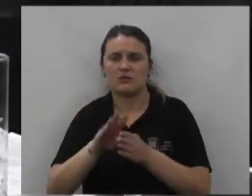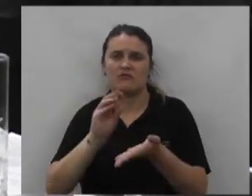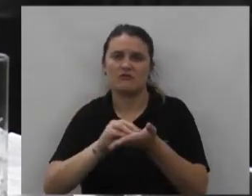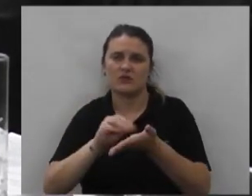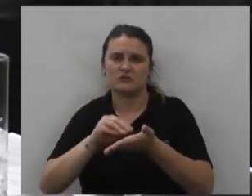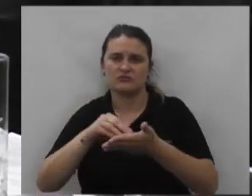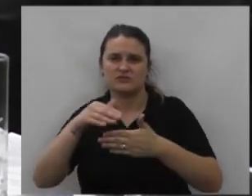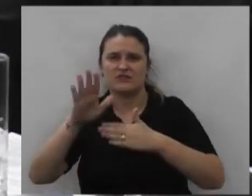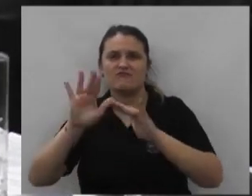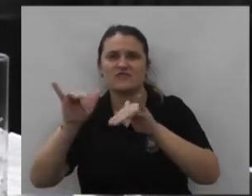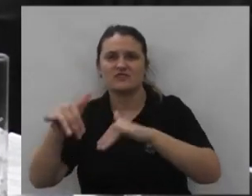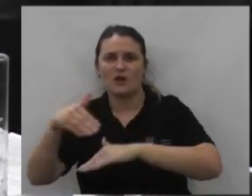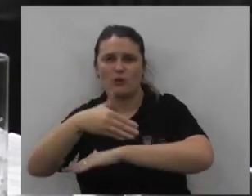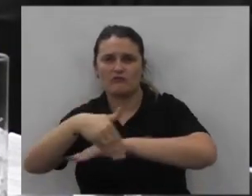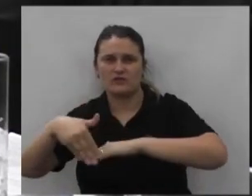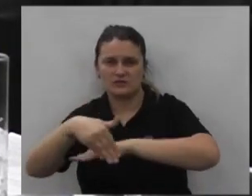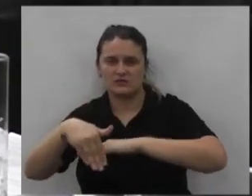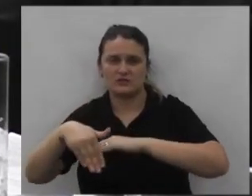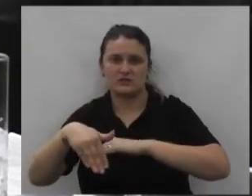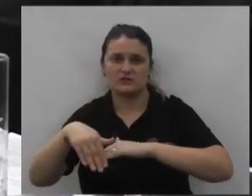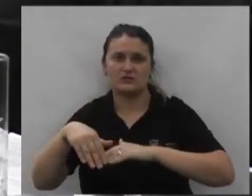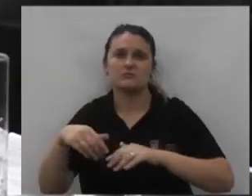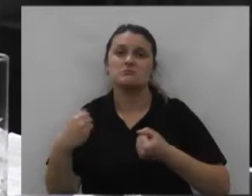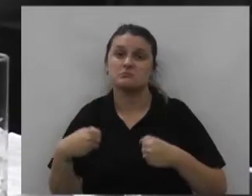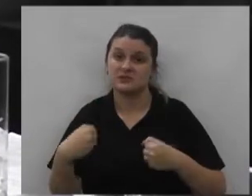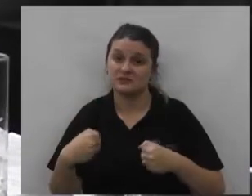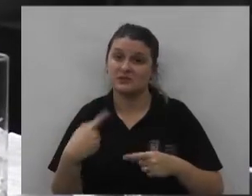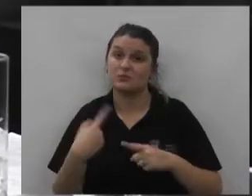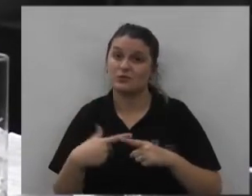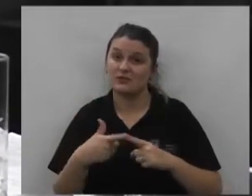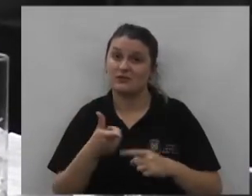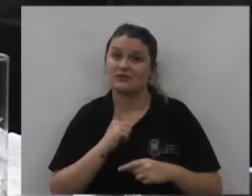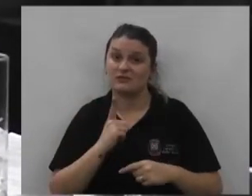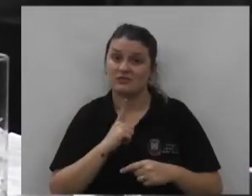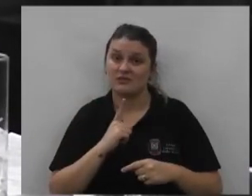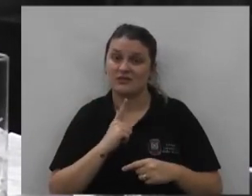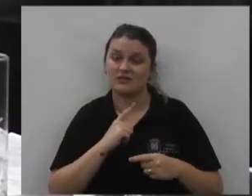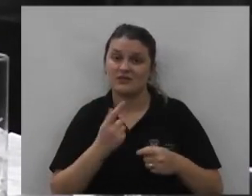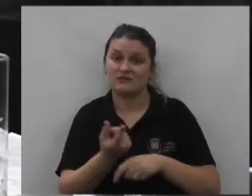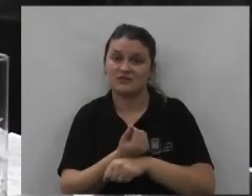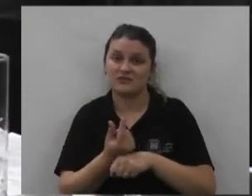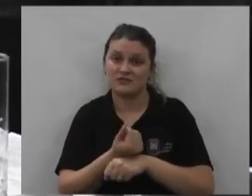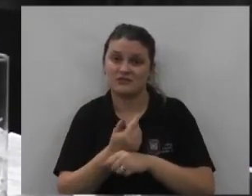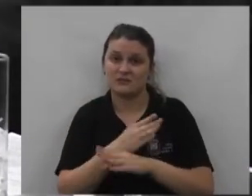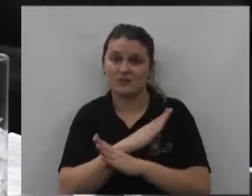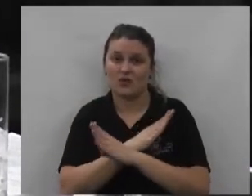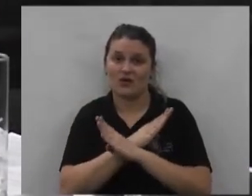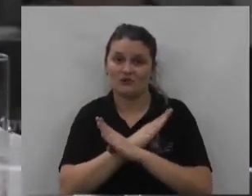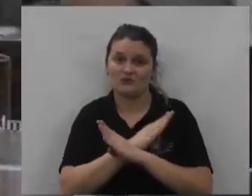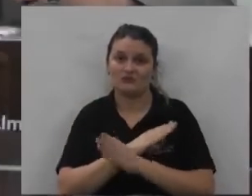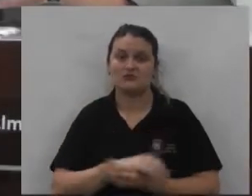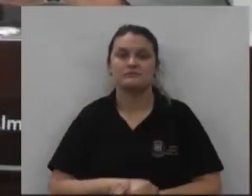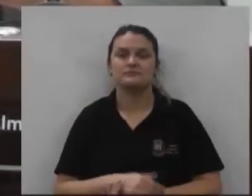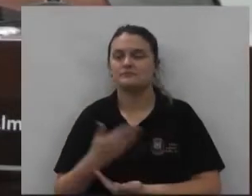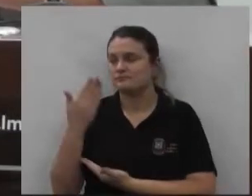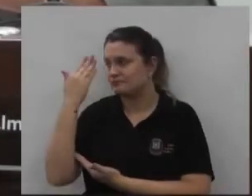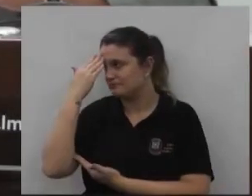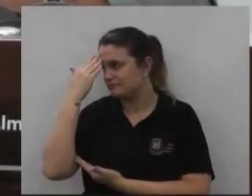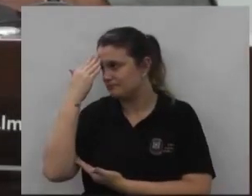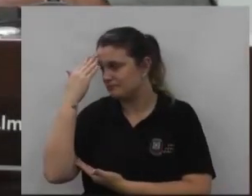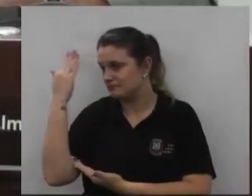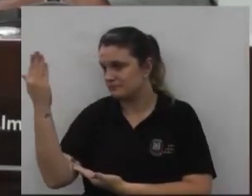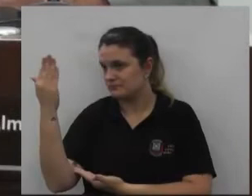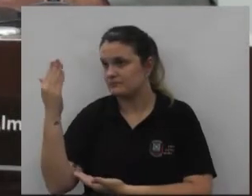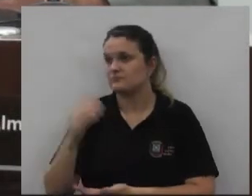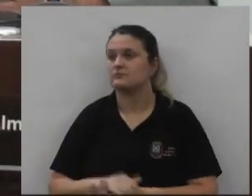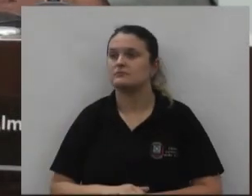consta a São Cristóvão até lá em cima e será executada porque ela está no financiamento da caixa eu quero agradecer